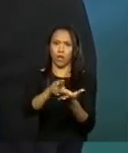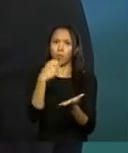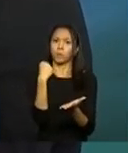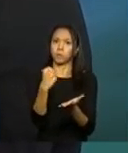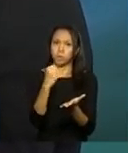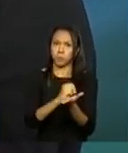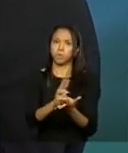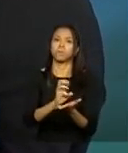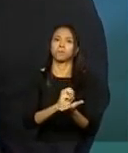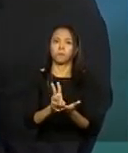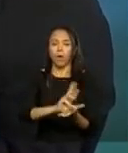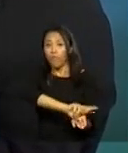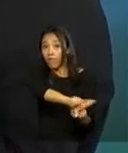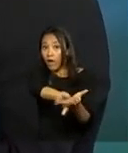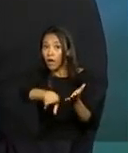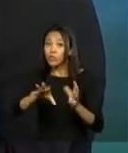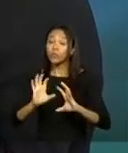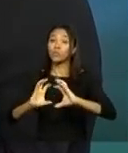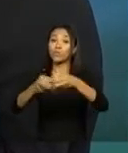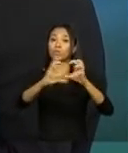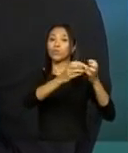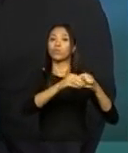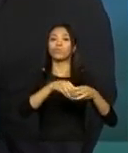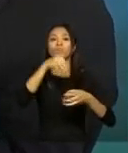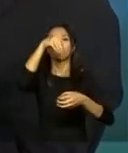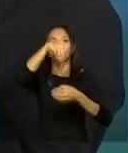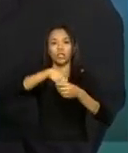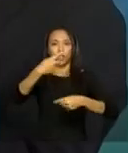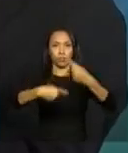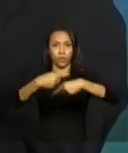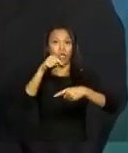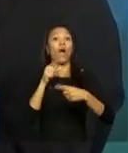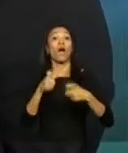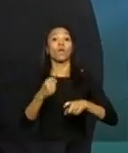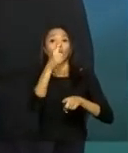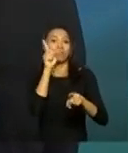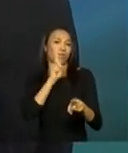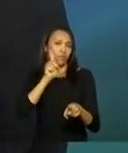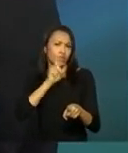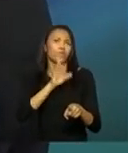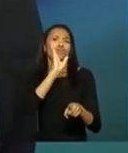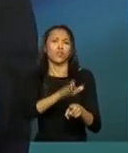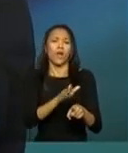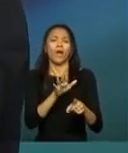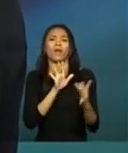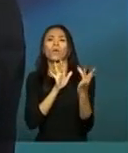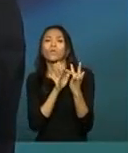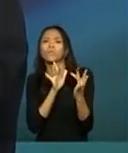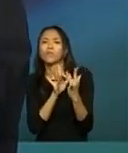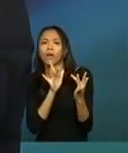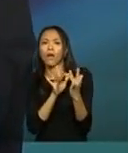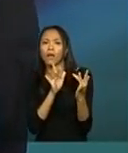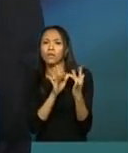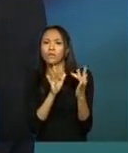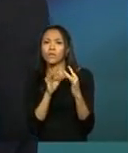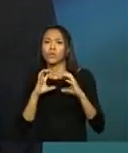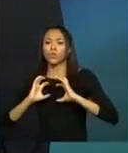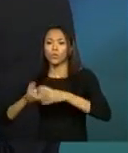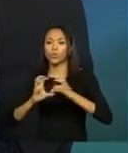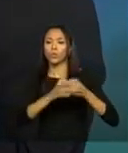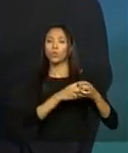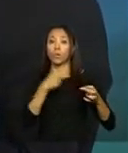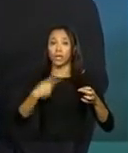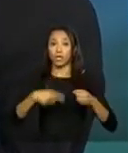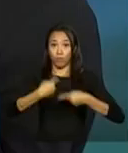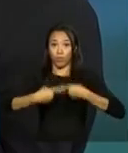Vários órgãos de política dos Estados Unidos já entraram em contato tanto com os partidos políticos brasileiros para entender como